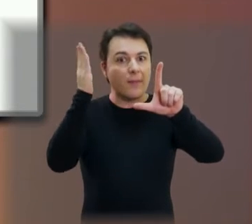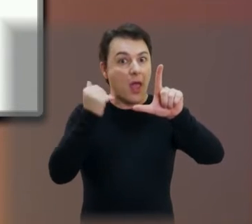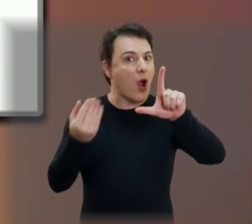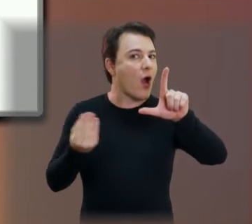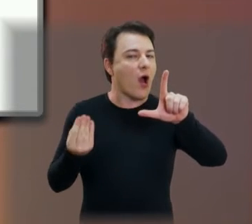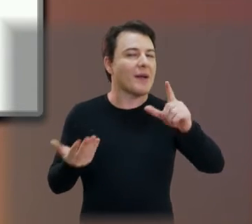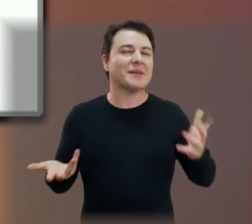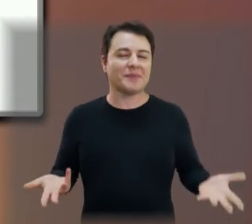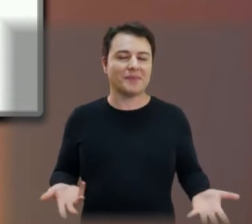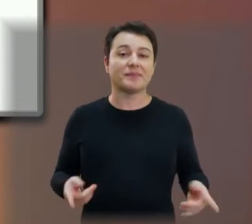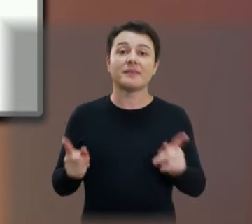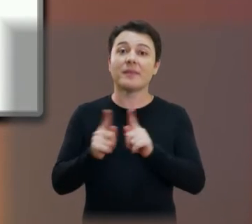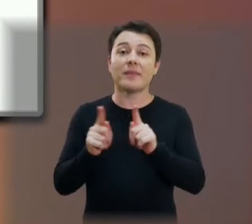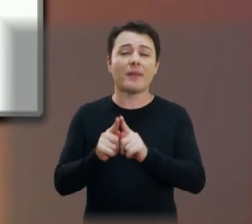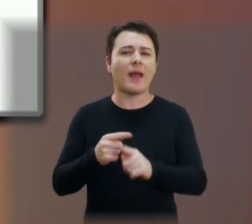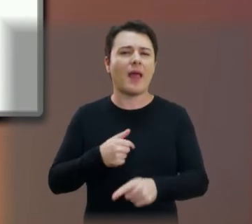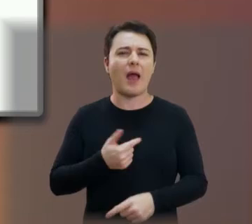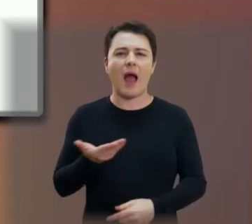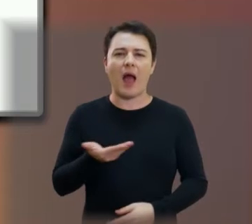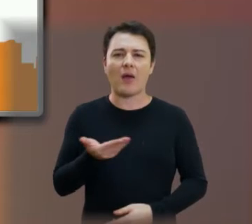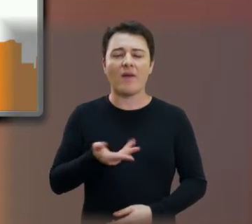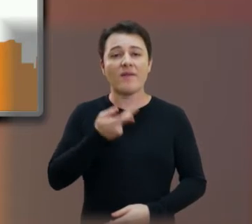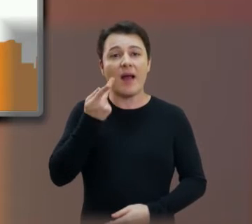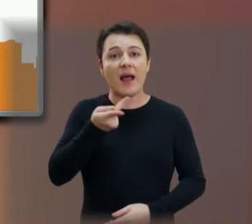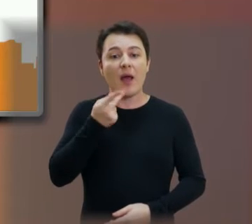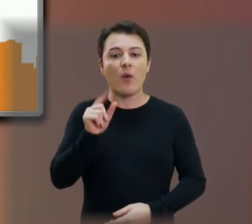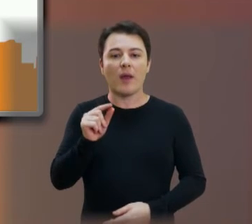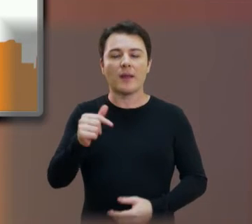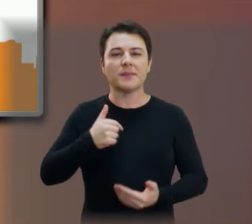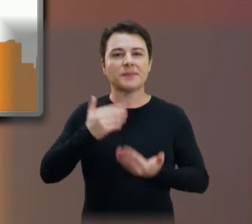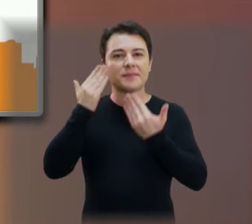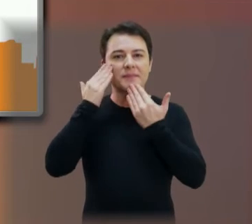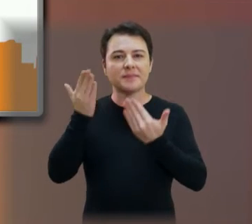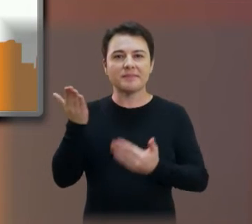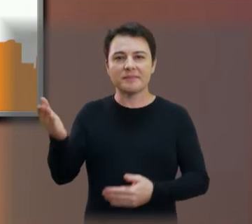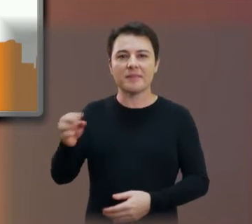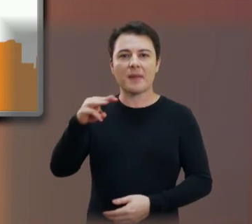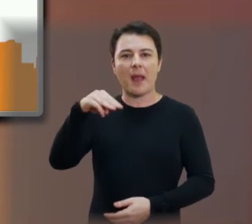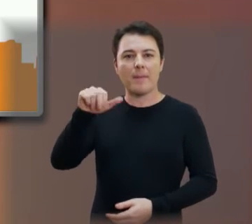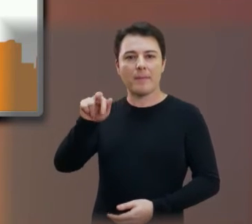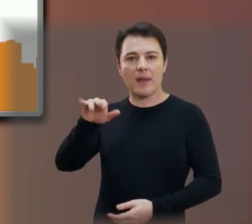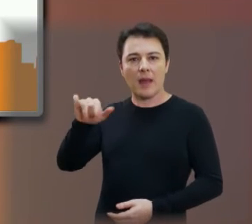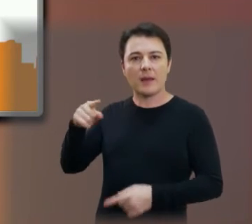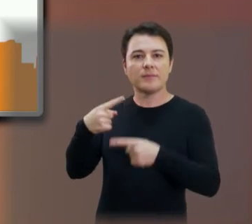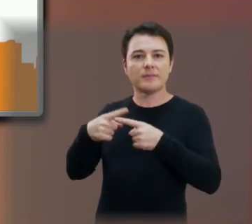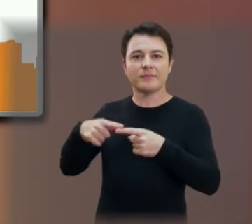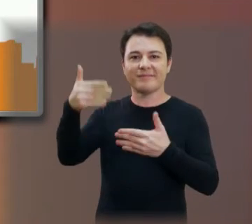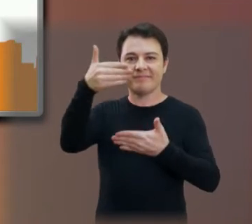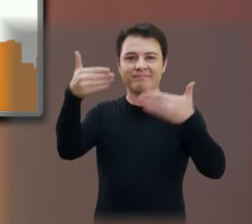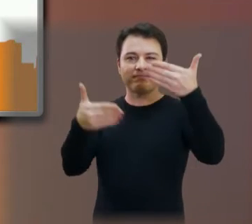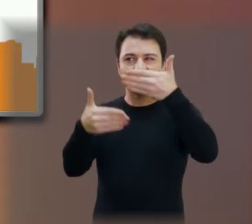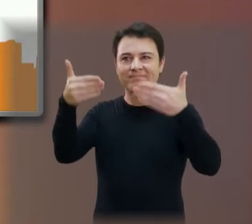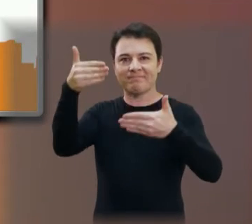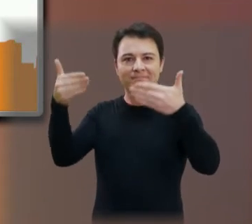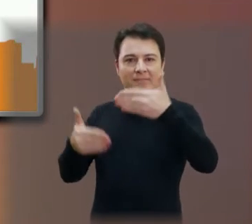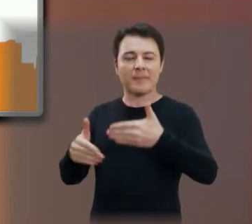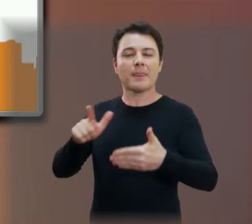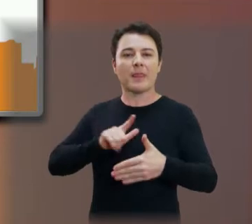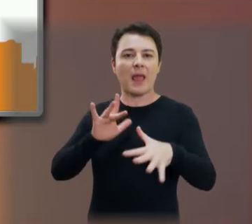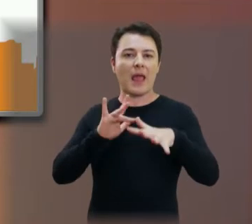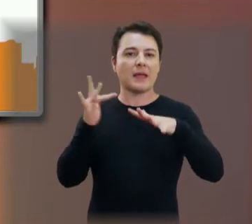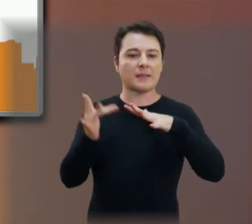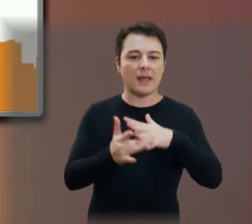Além disso, quero usar esses últimos minutos que me restam, e aí eu já agradeço muito a Mari, que está colocando aí para vocês as nossas redes sociais,